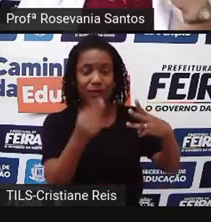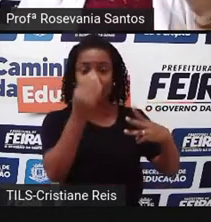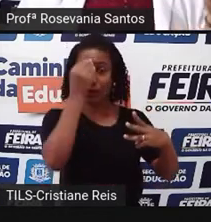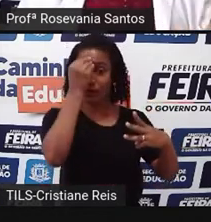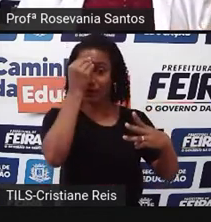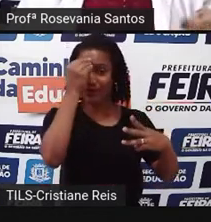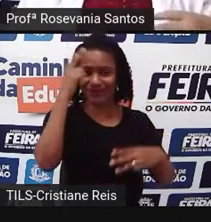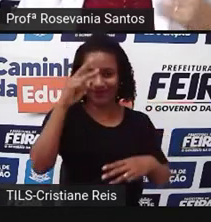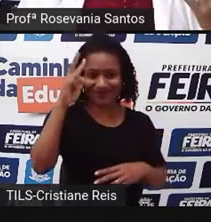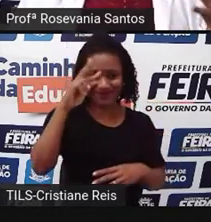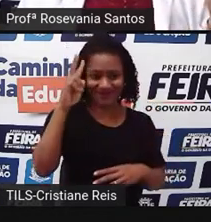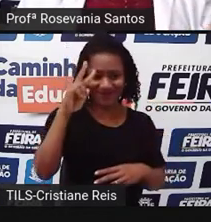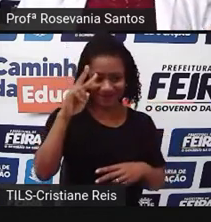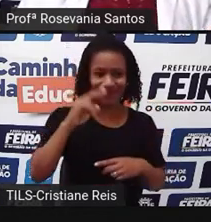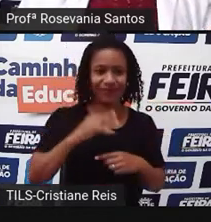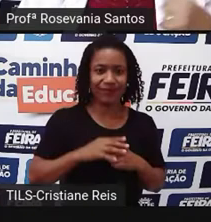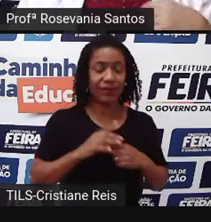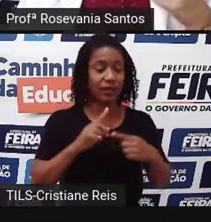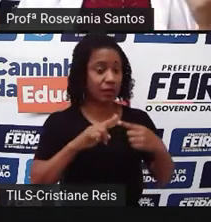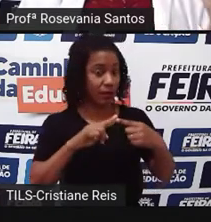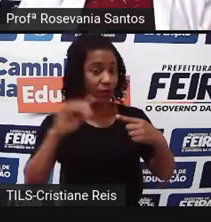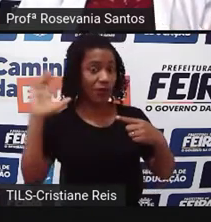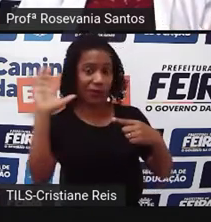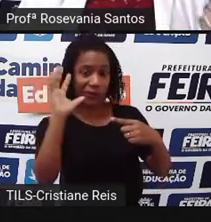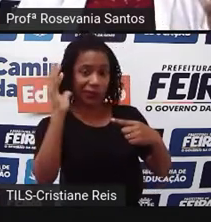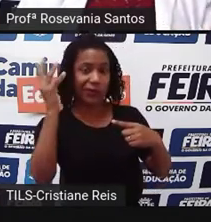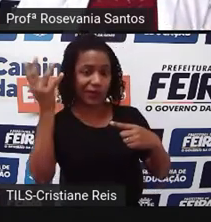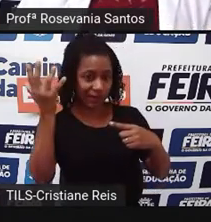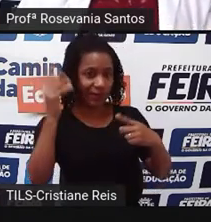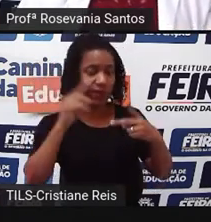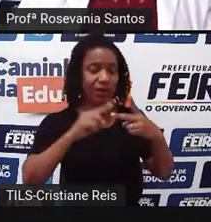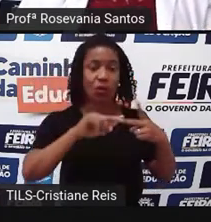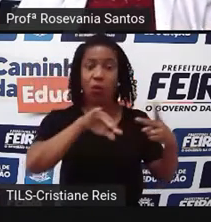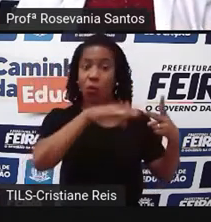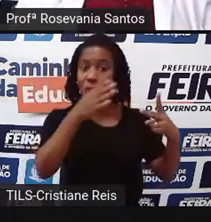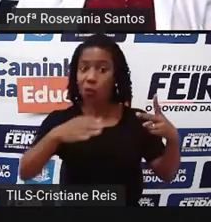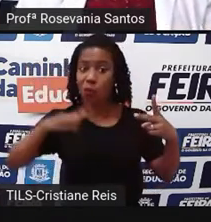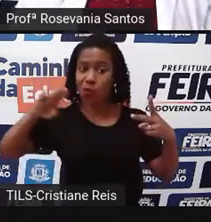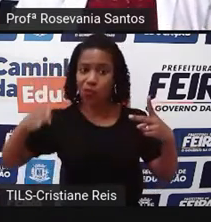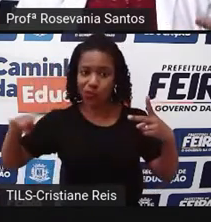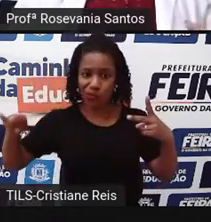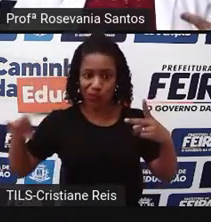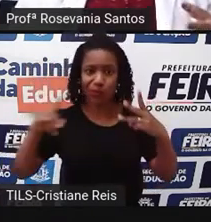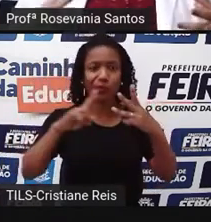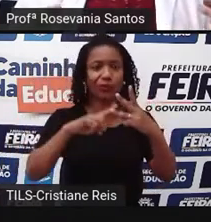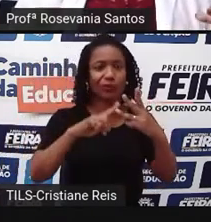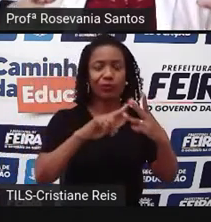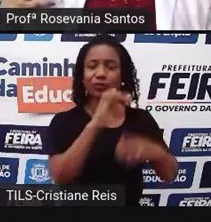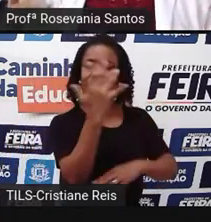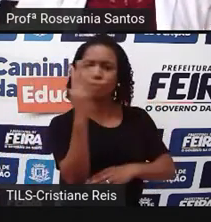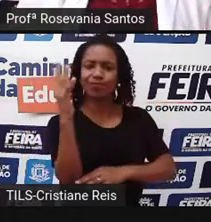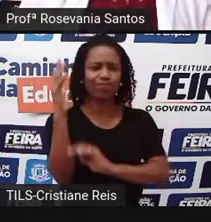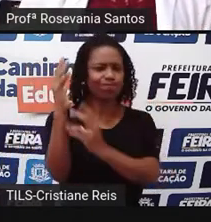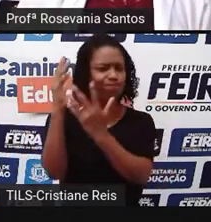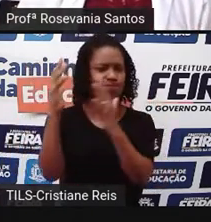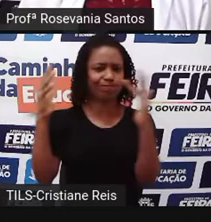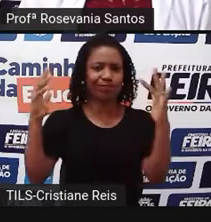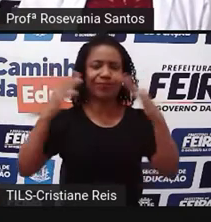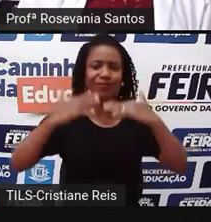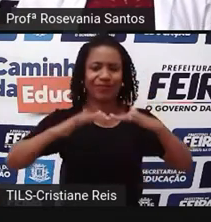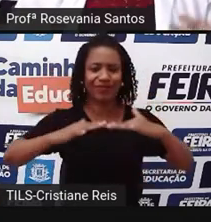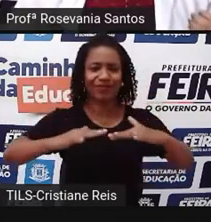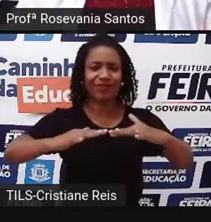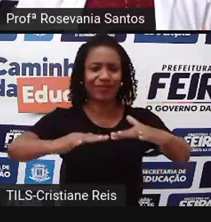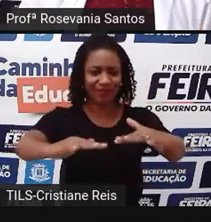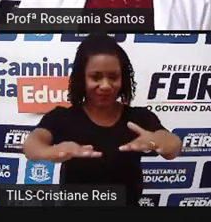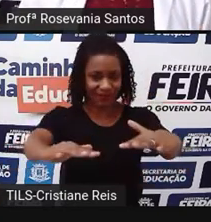relembrar. Então, nós temos o clima, o relevo, a vegetação, que são coisas bastante visíveis,